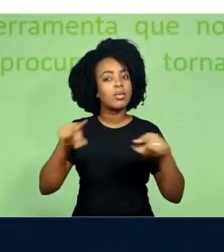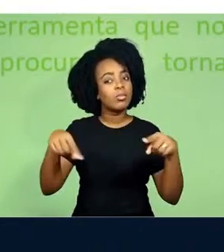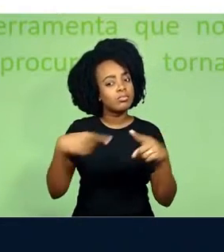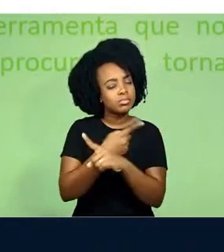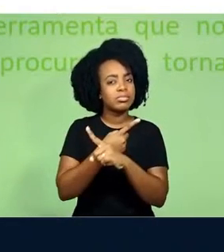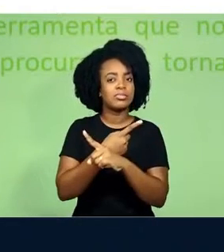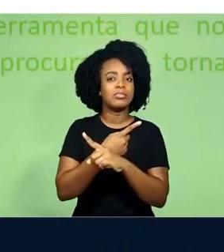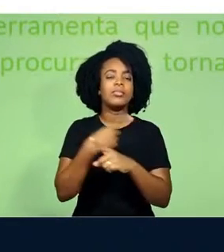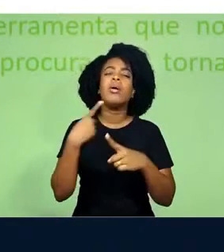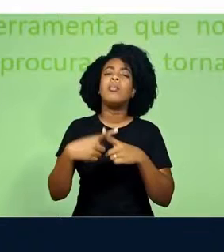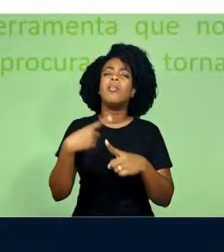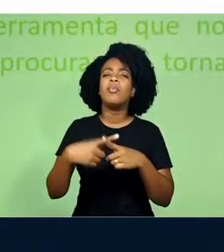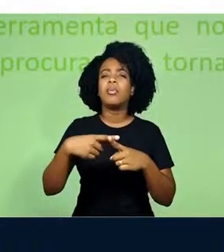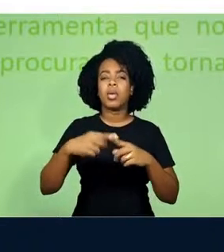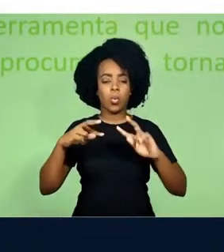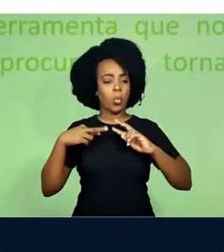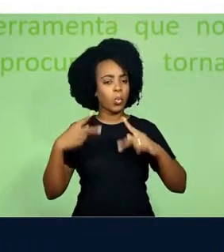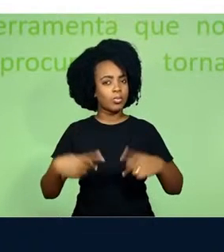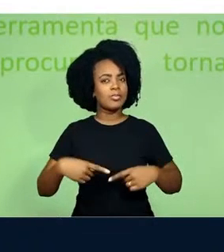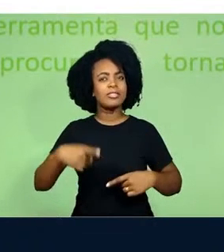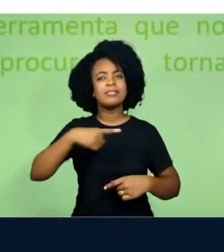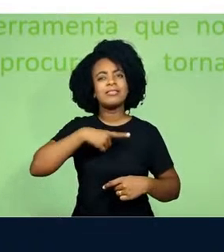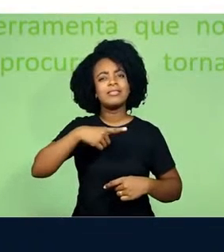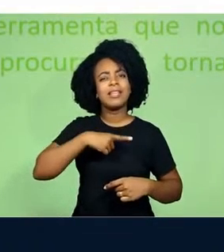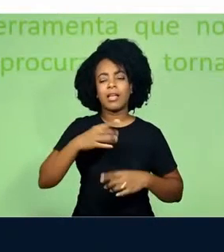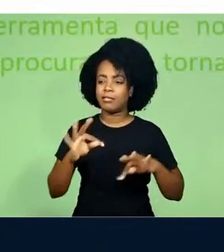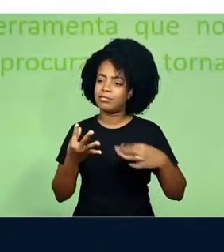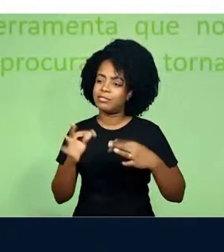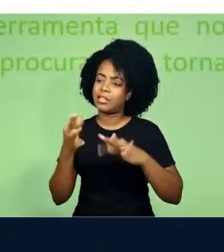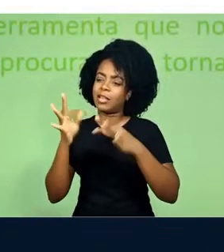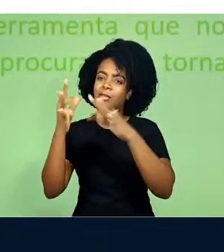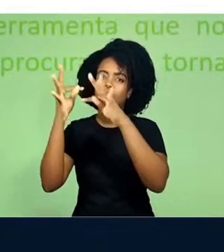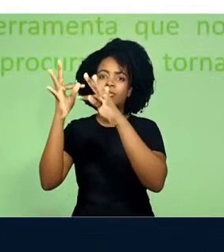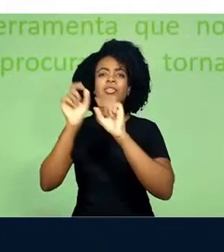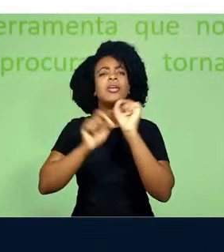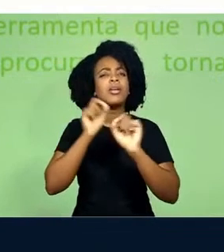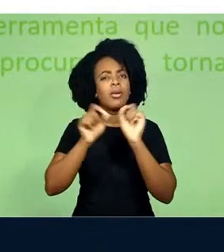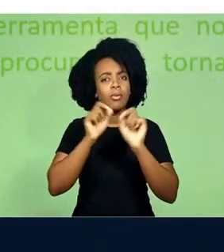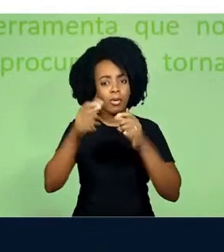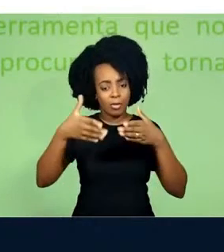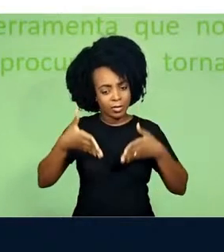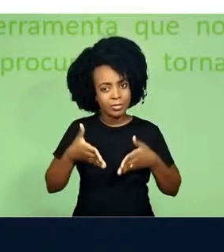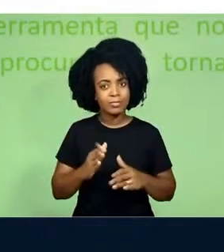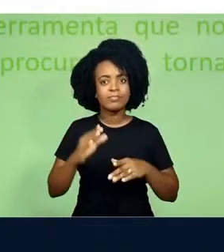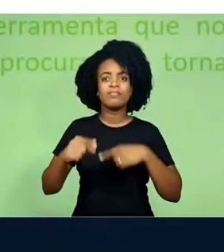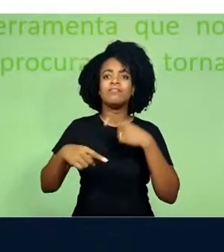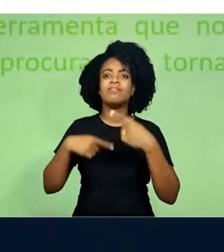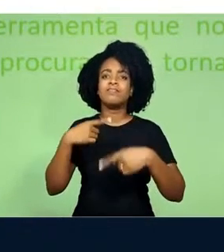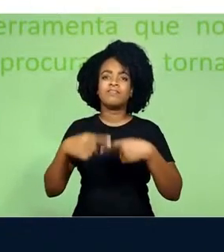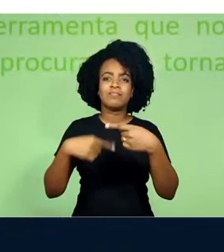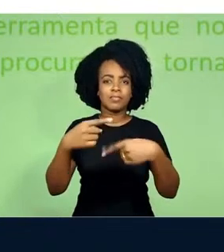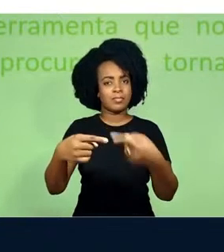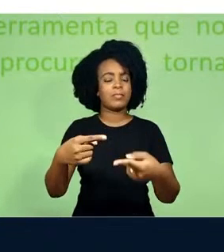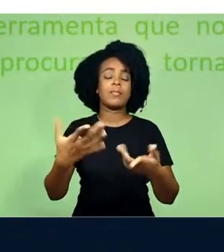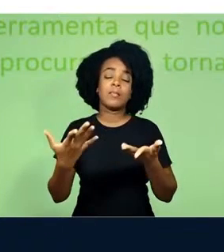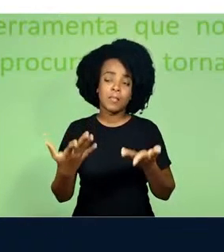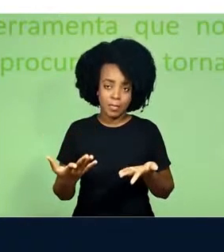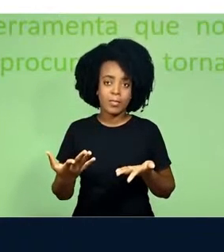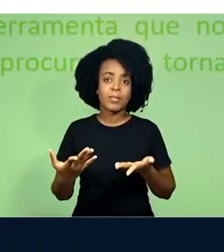já possuem uma tecnologia para a criação de inteligência que é a reprodução. De modo que